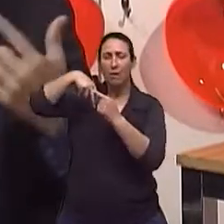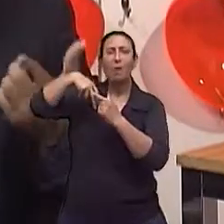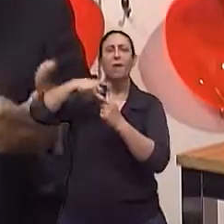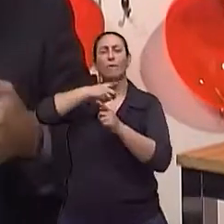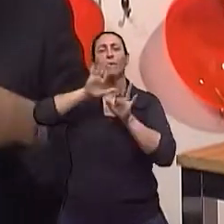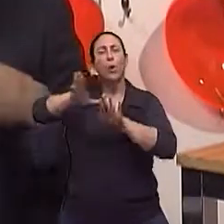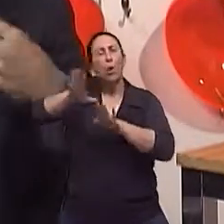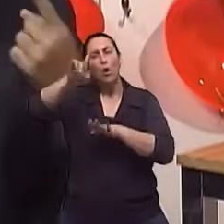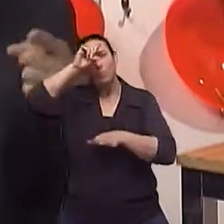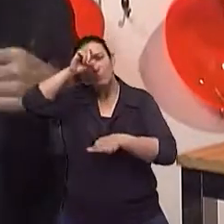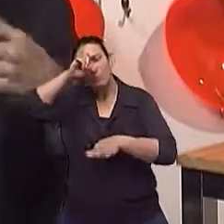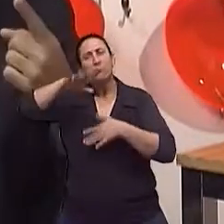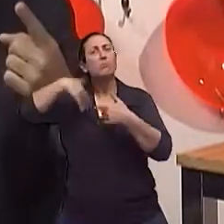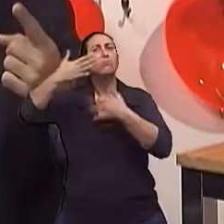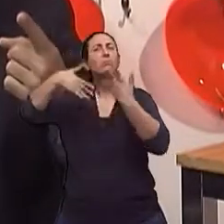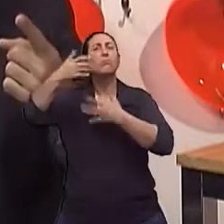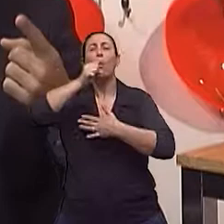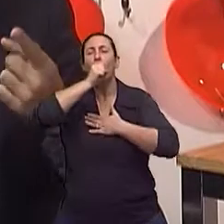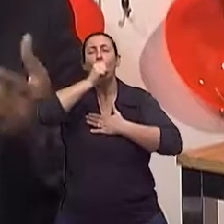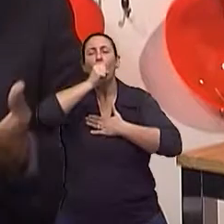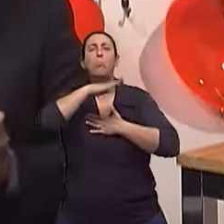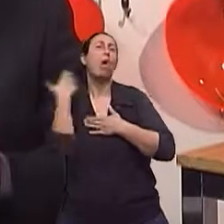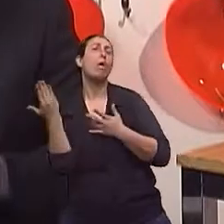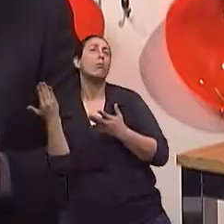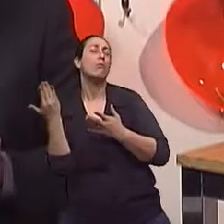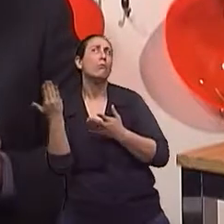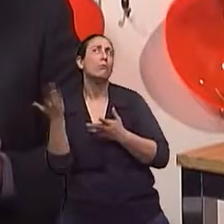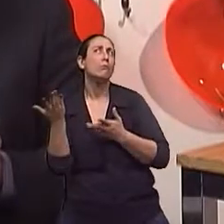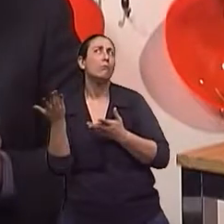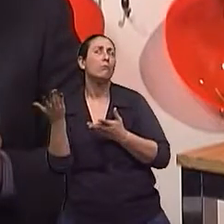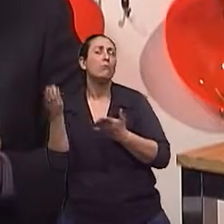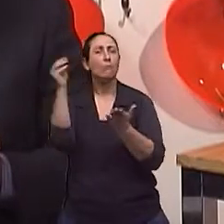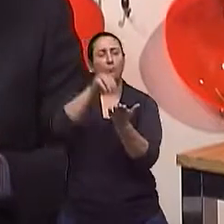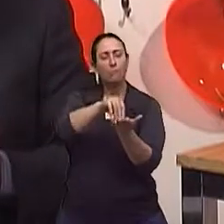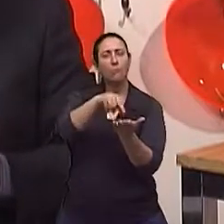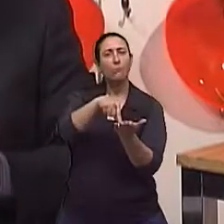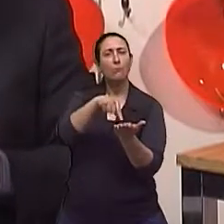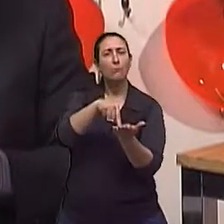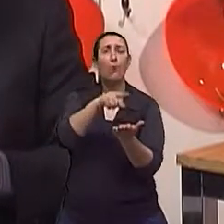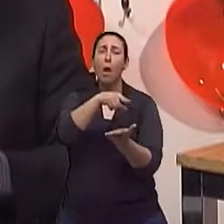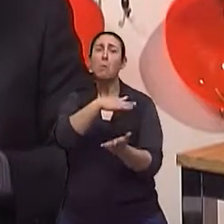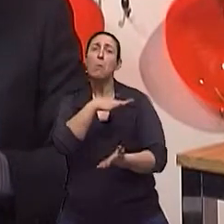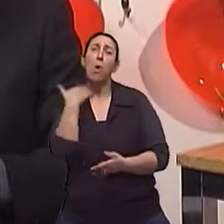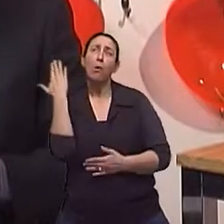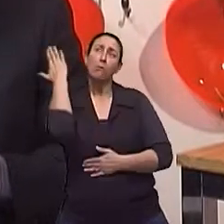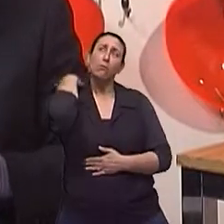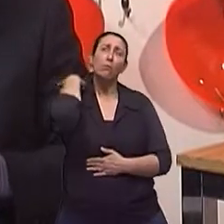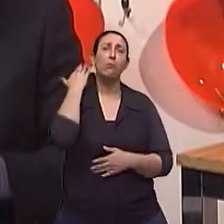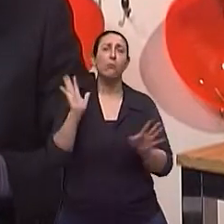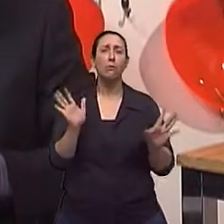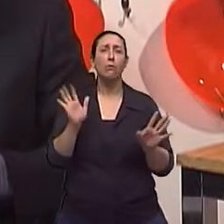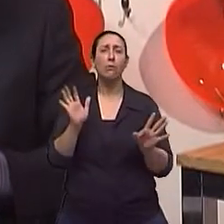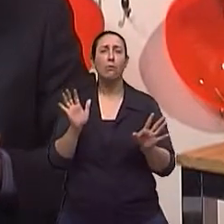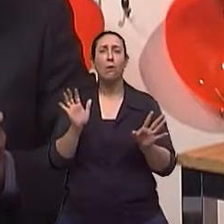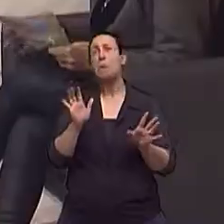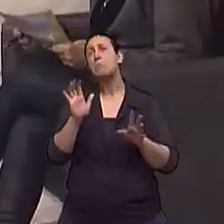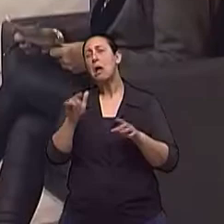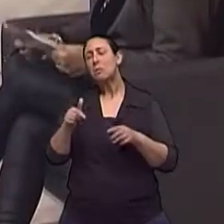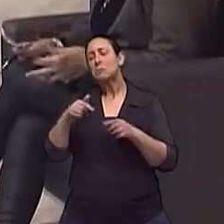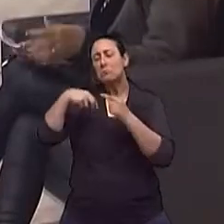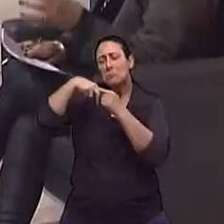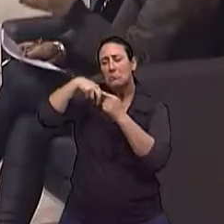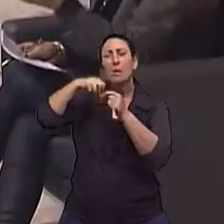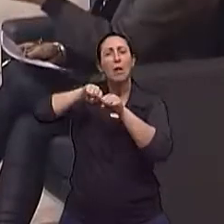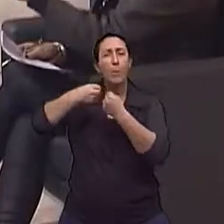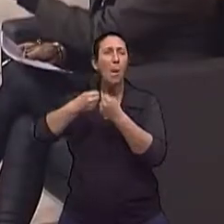tempo, pegou uma pneumonia e morreu. No atestado de óbito, vai pneumonia, no máximo a fratura de colo de fêmur, mas não